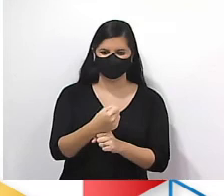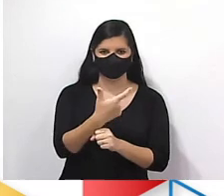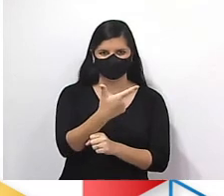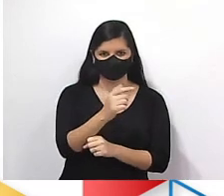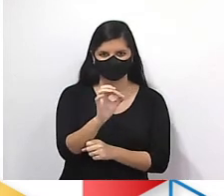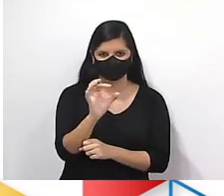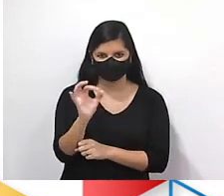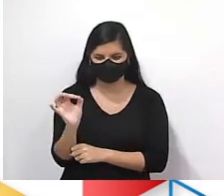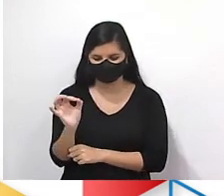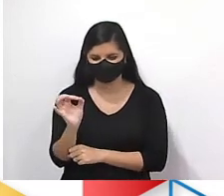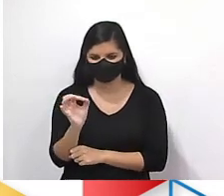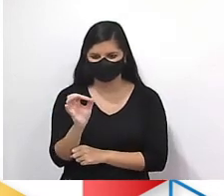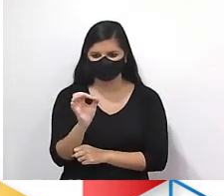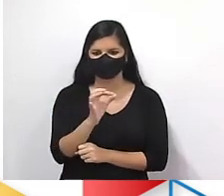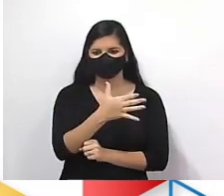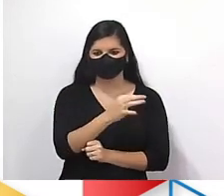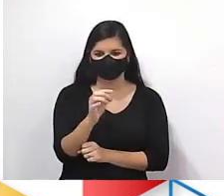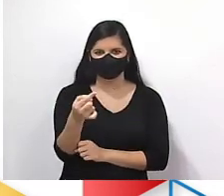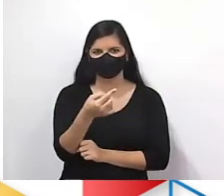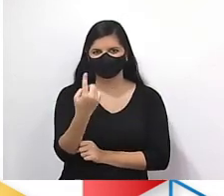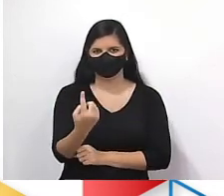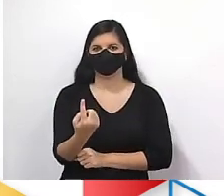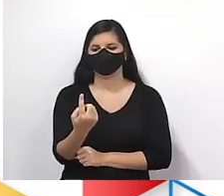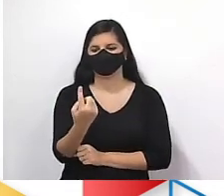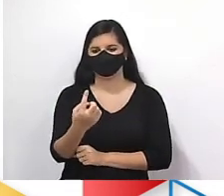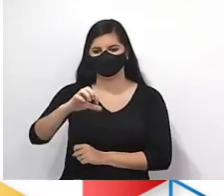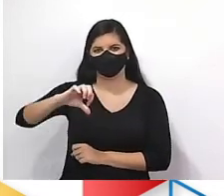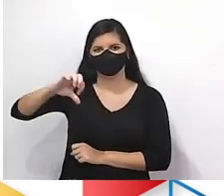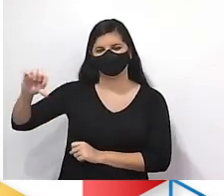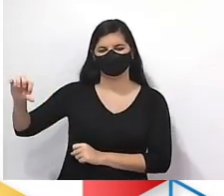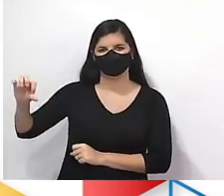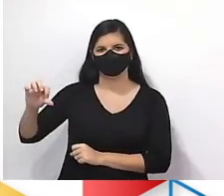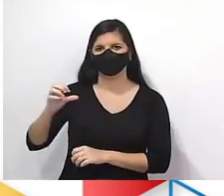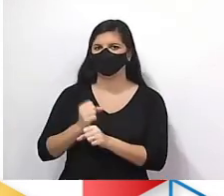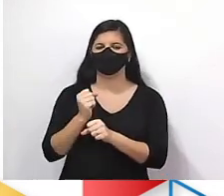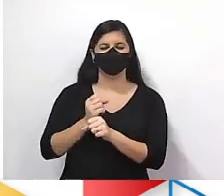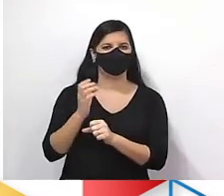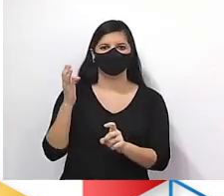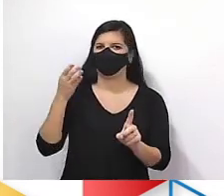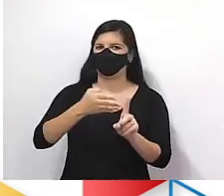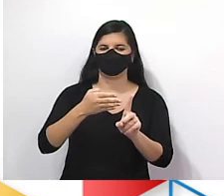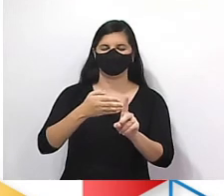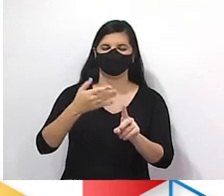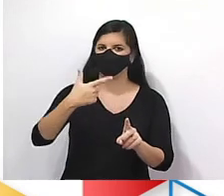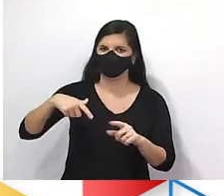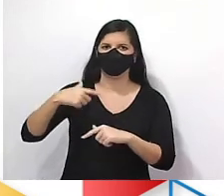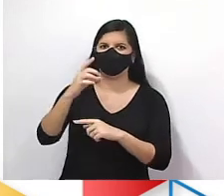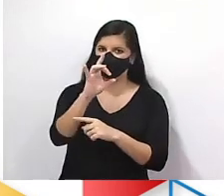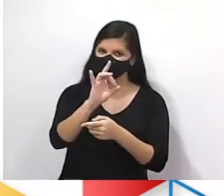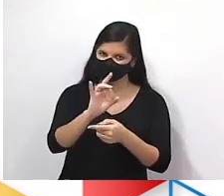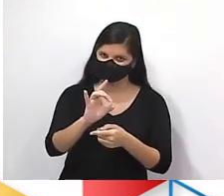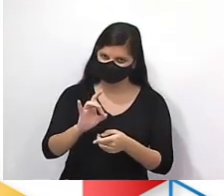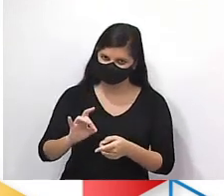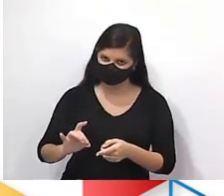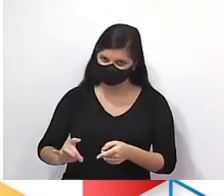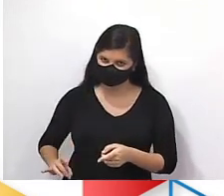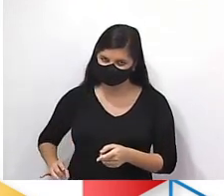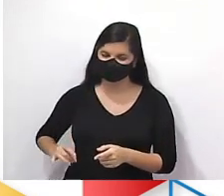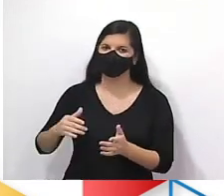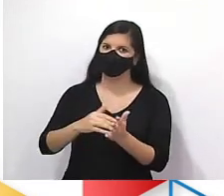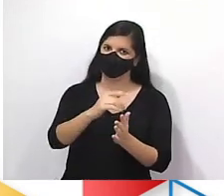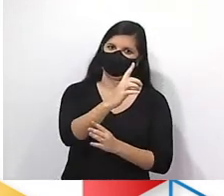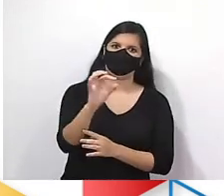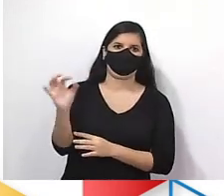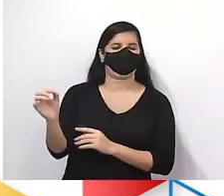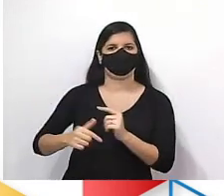200, que é 2 vezes 100, menos 1, 199. Calculei direto. O outro não. Eu teria que achar o valor